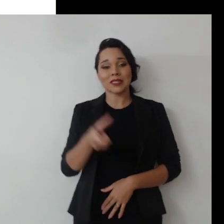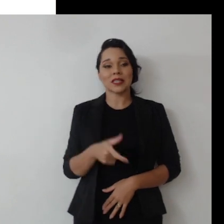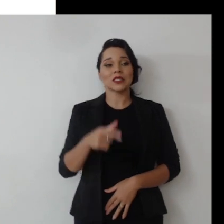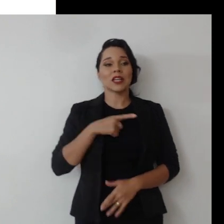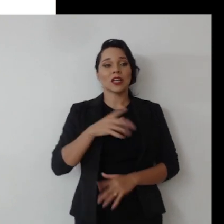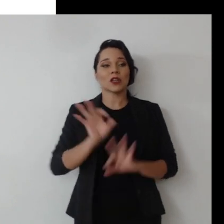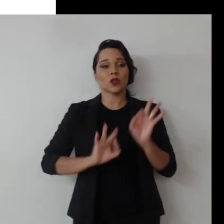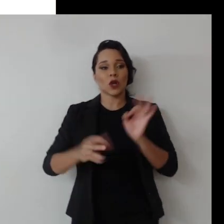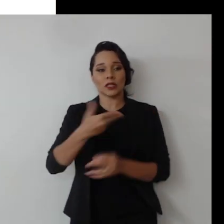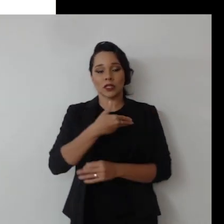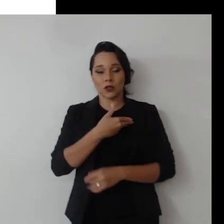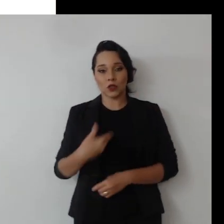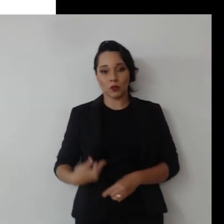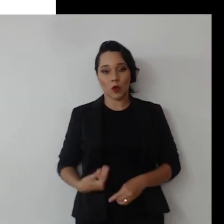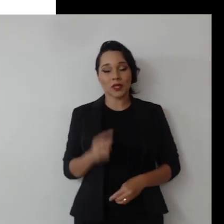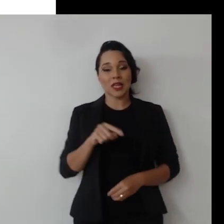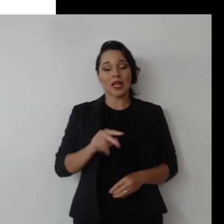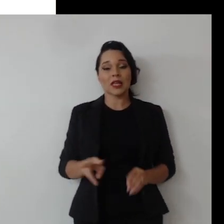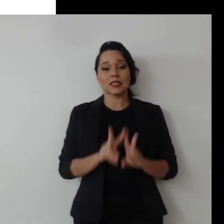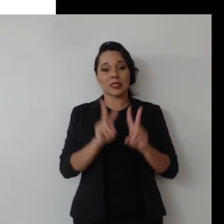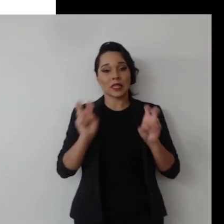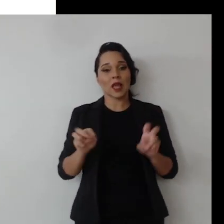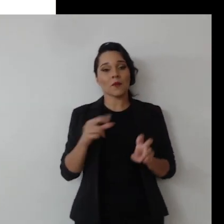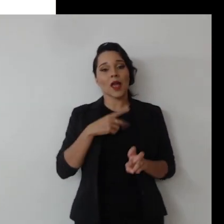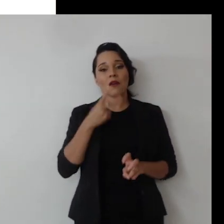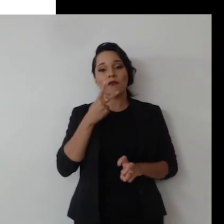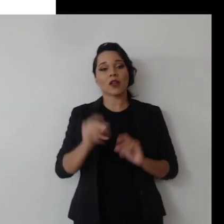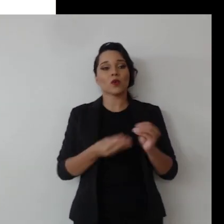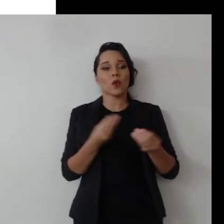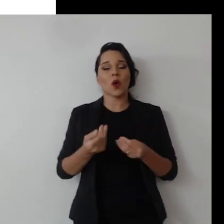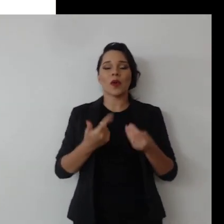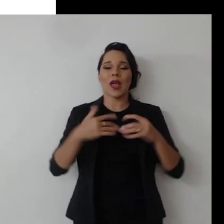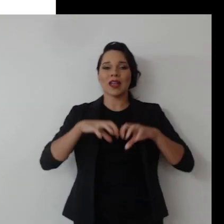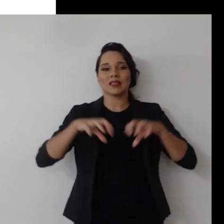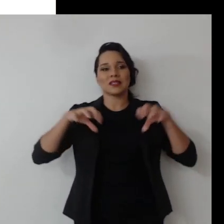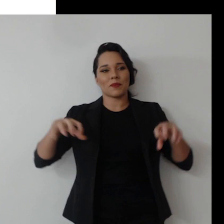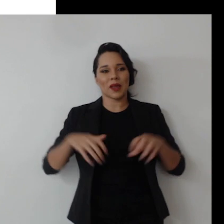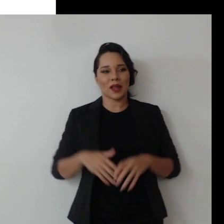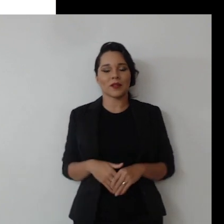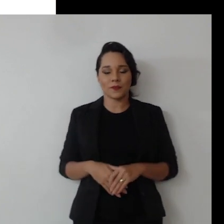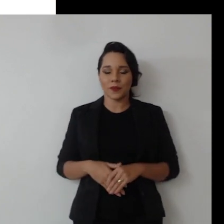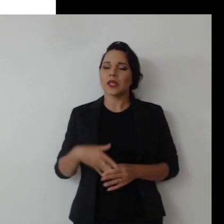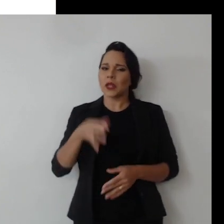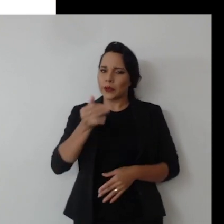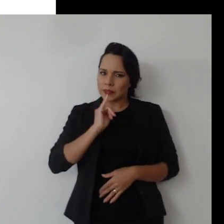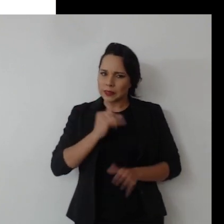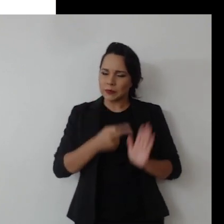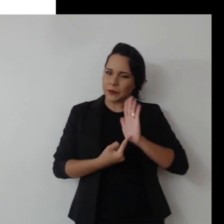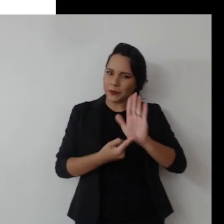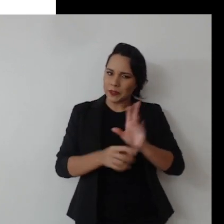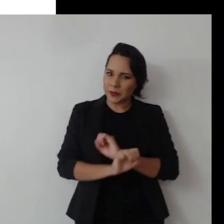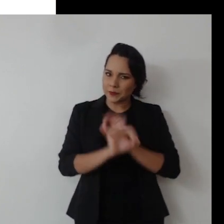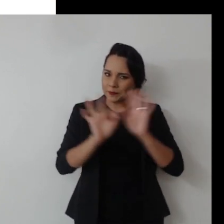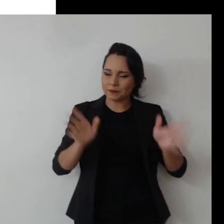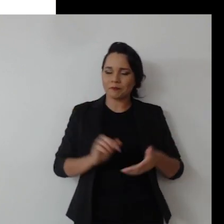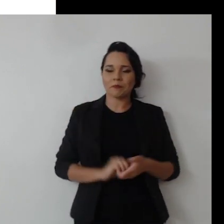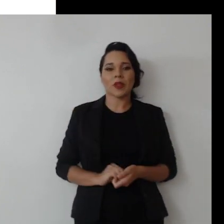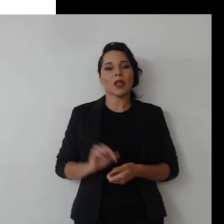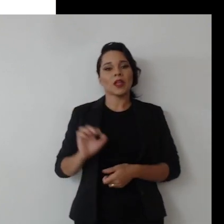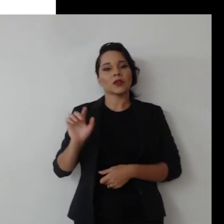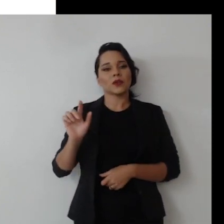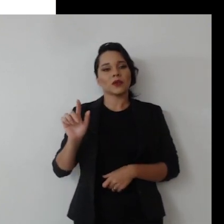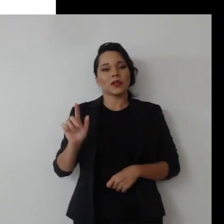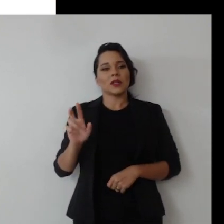interessante que das organizações públicas esses assuntos geralmente são tratados de forma separada. Eu vou trazer alguns exemplos práticos de